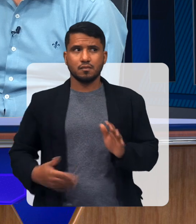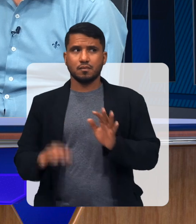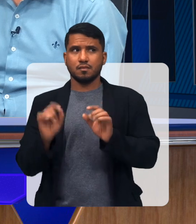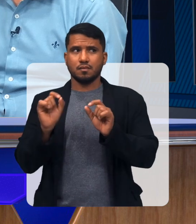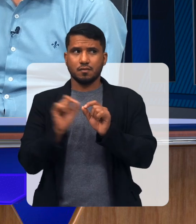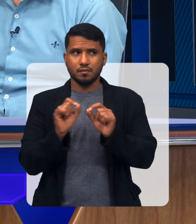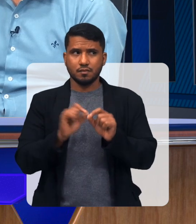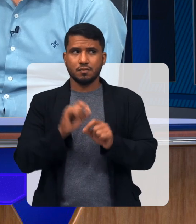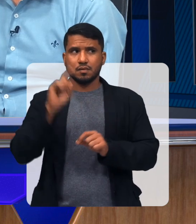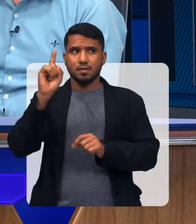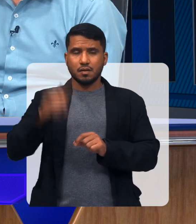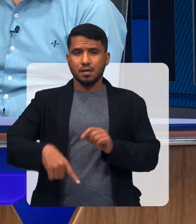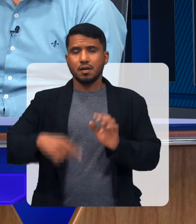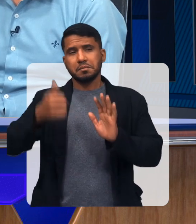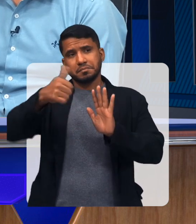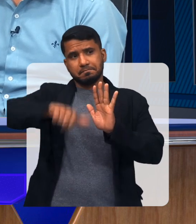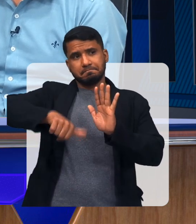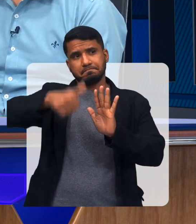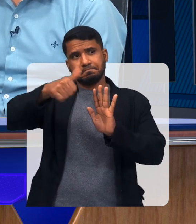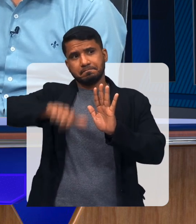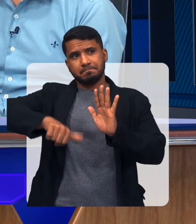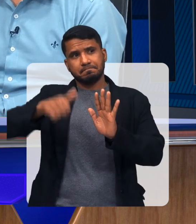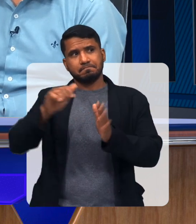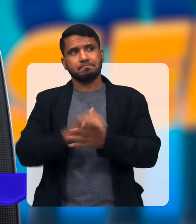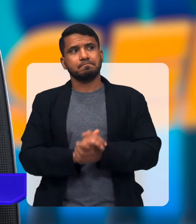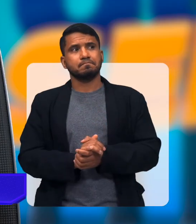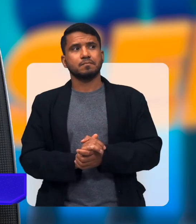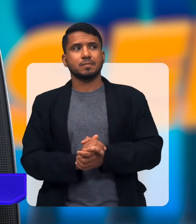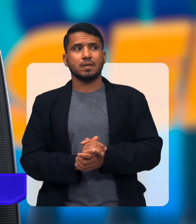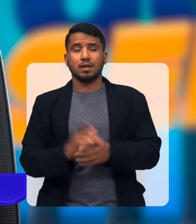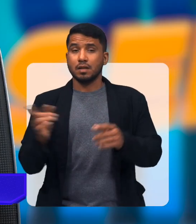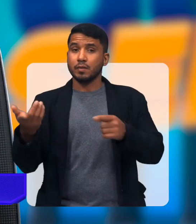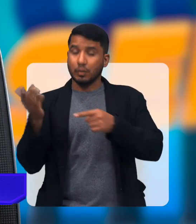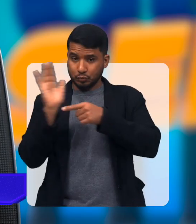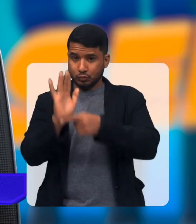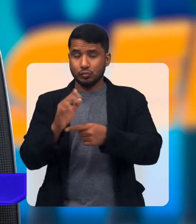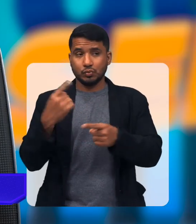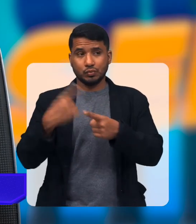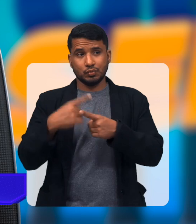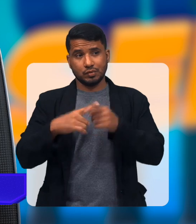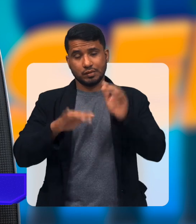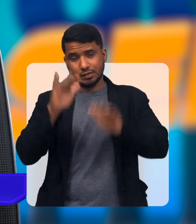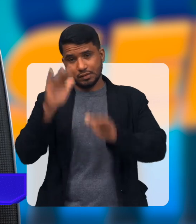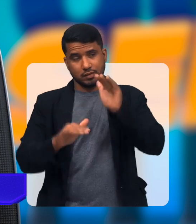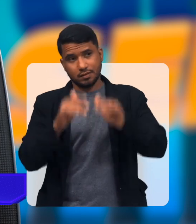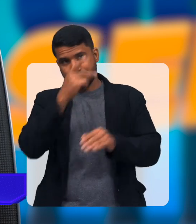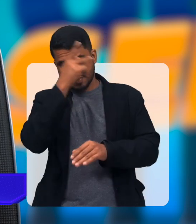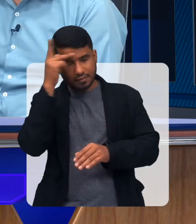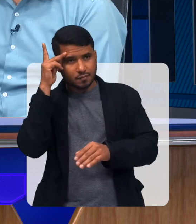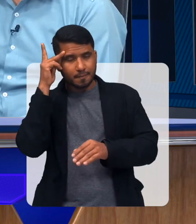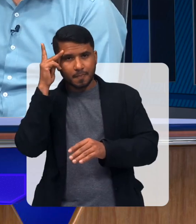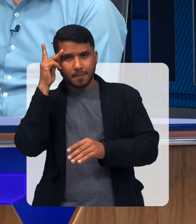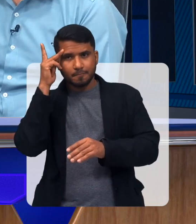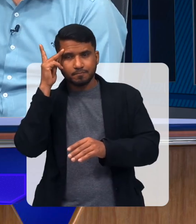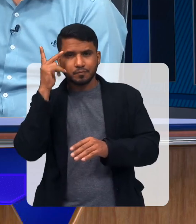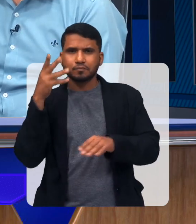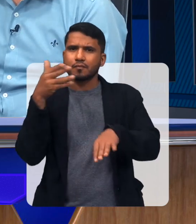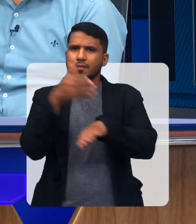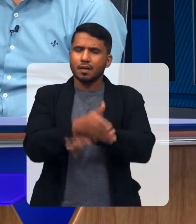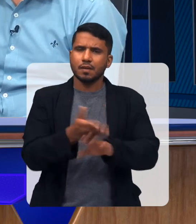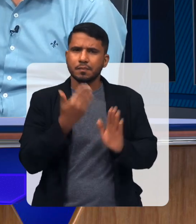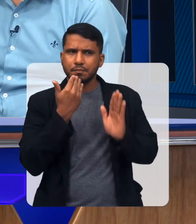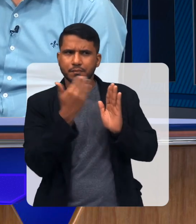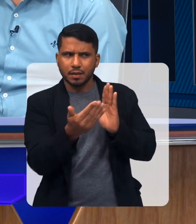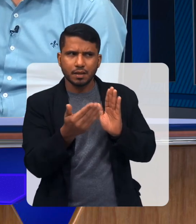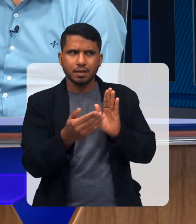o governo está fazendo é uma reavaliação dos benefícios Porque às vezes